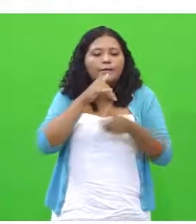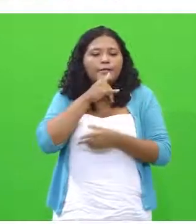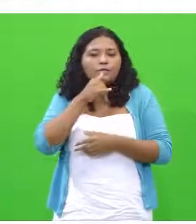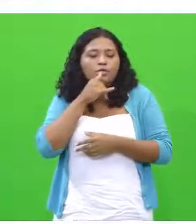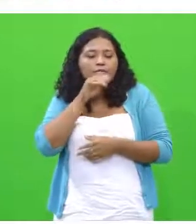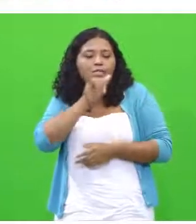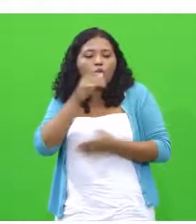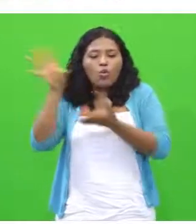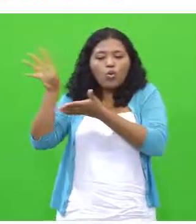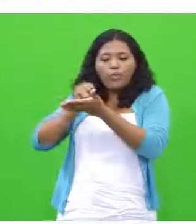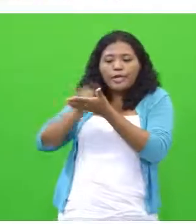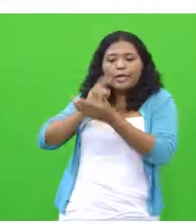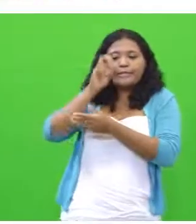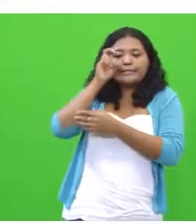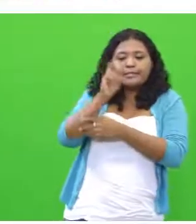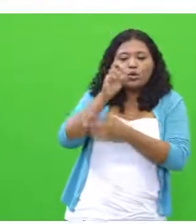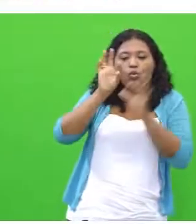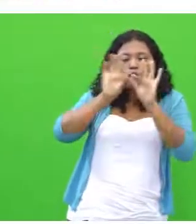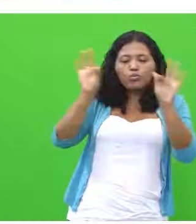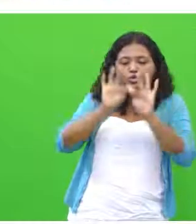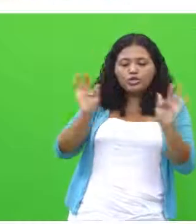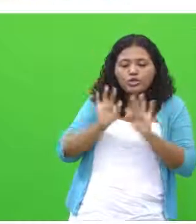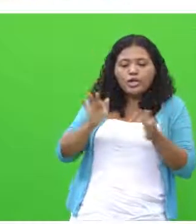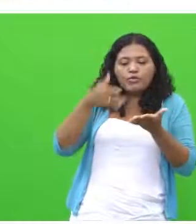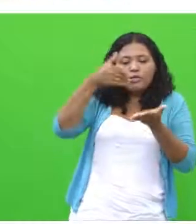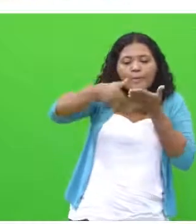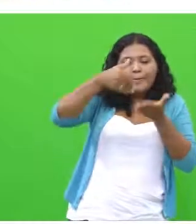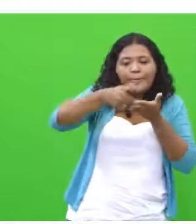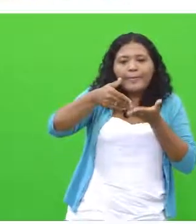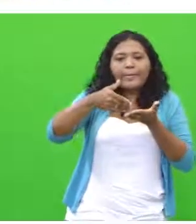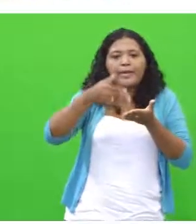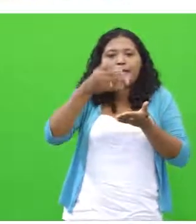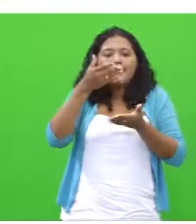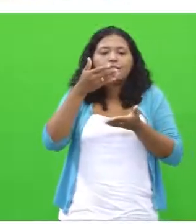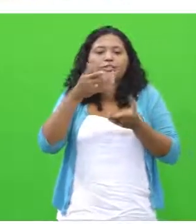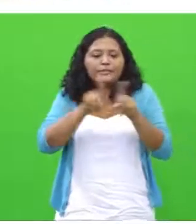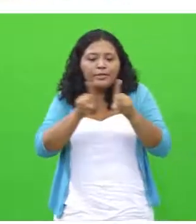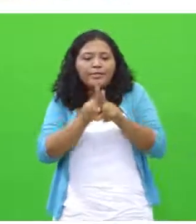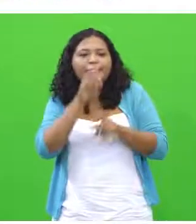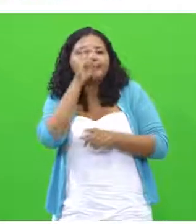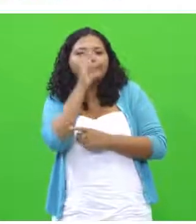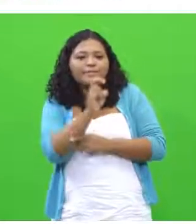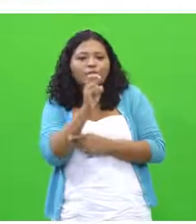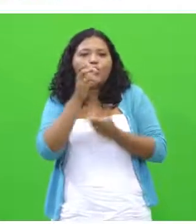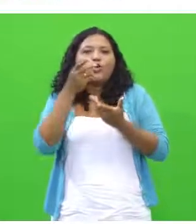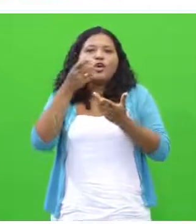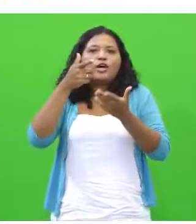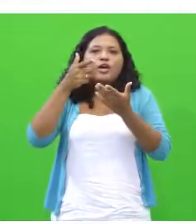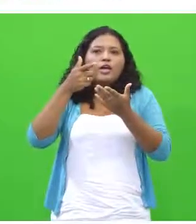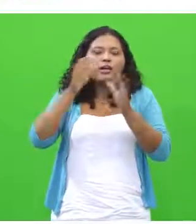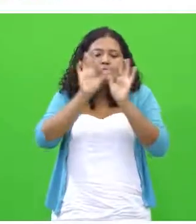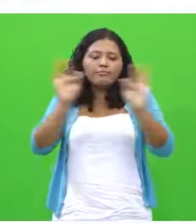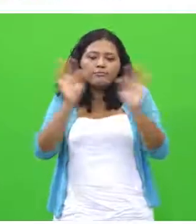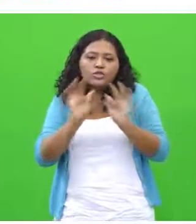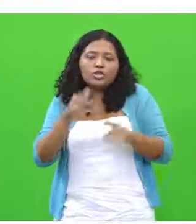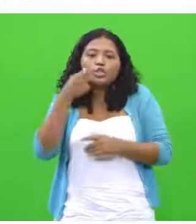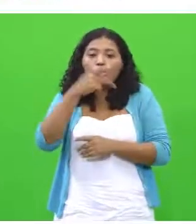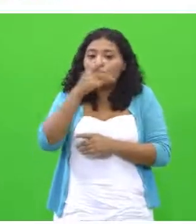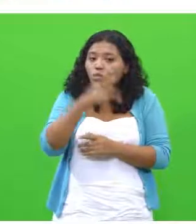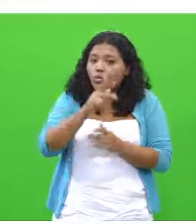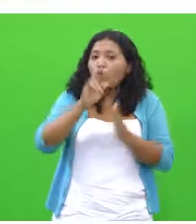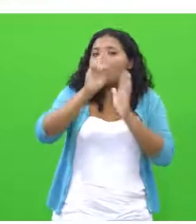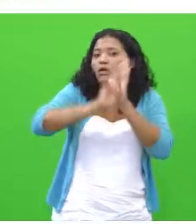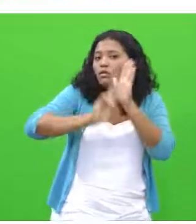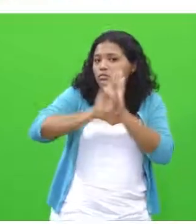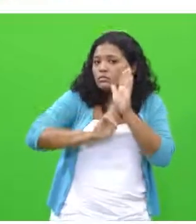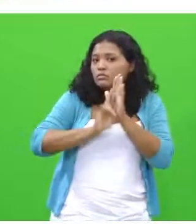cinco linhas, eles vão desconsiderar essas cinco linhas quando eles forem fazer a correção da tua redação.